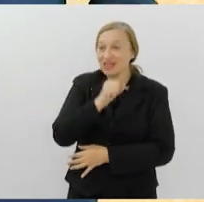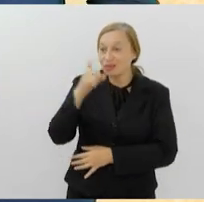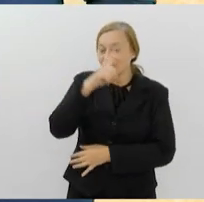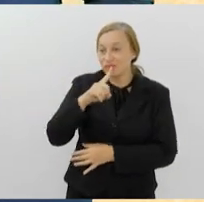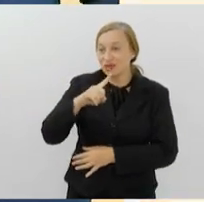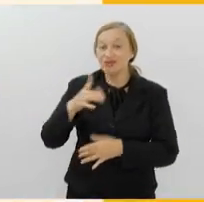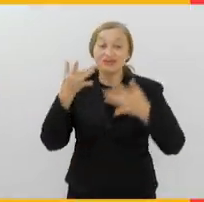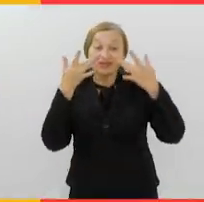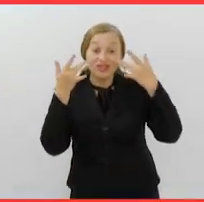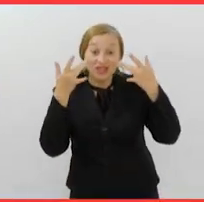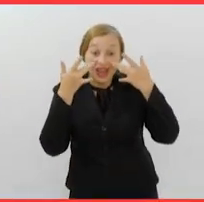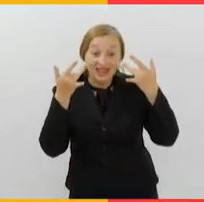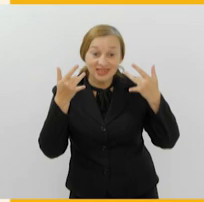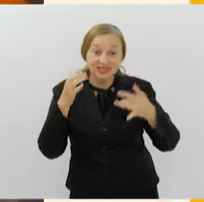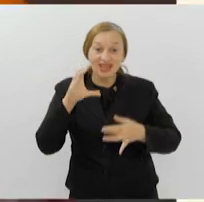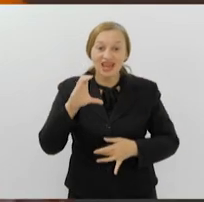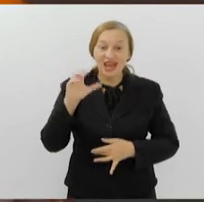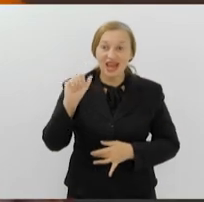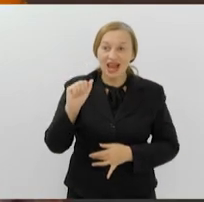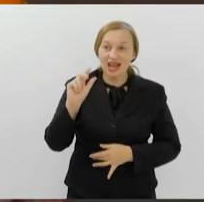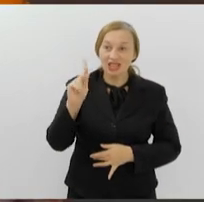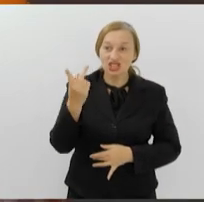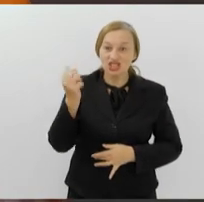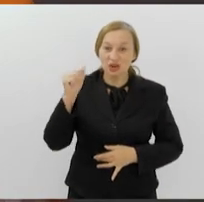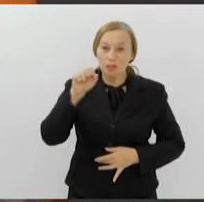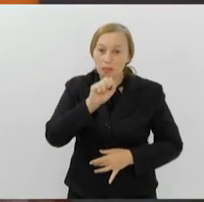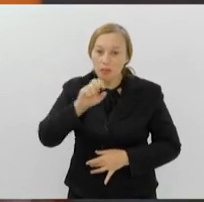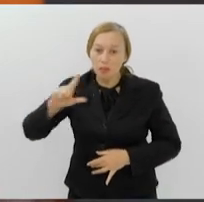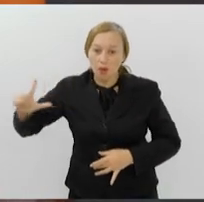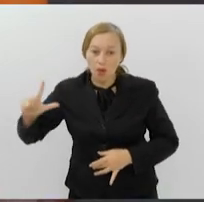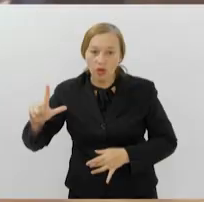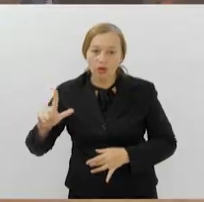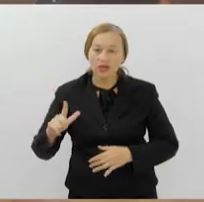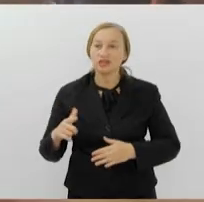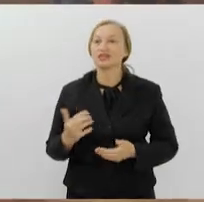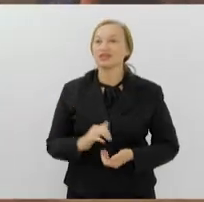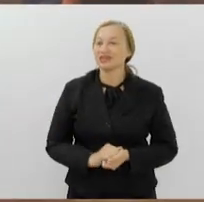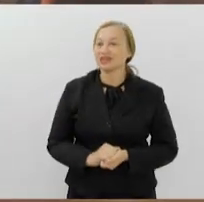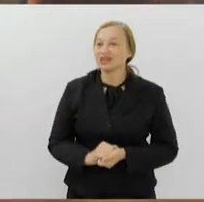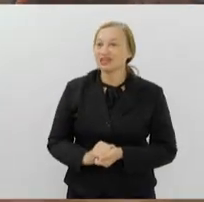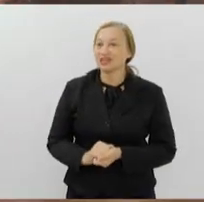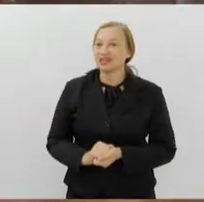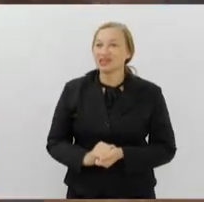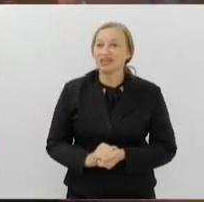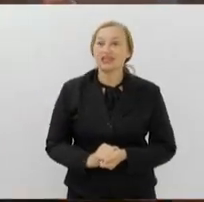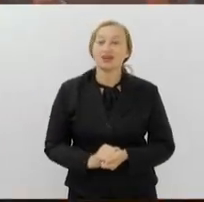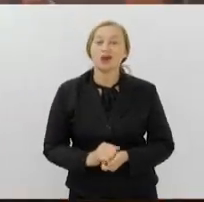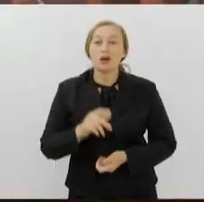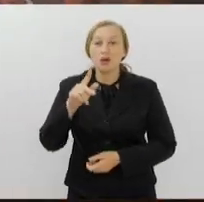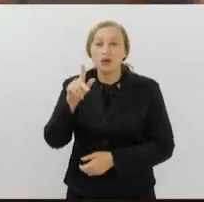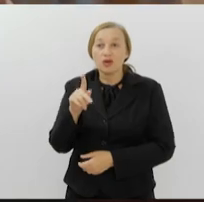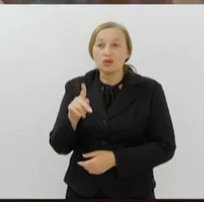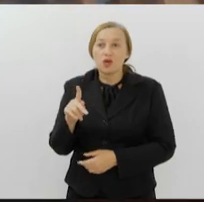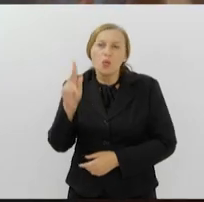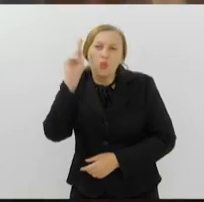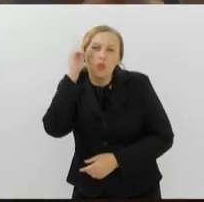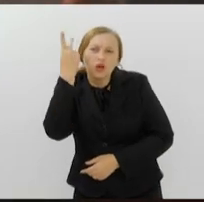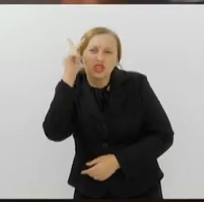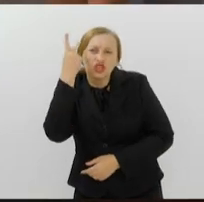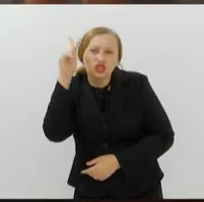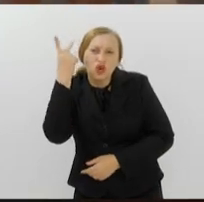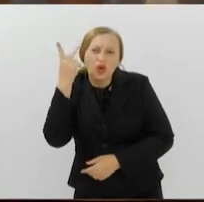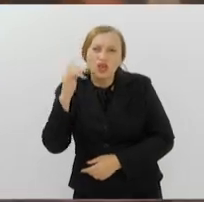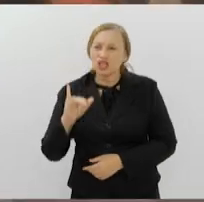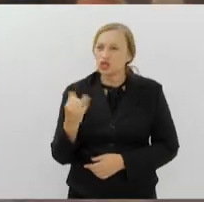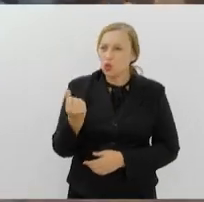Teatro Fashion Mall. A emocionante história se desenrola na terra fictícia de Porto Leste. Uma ilha dividida